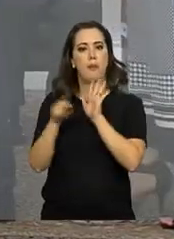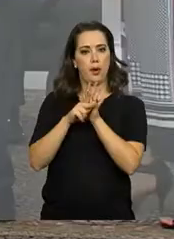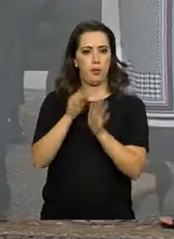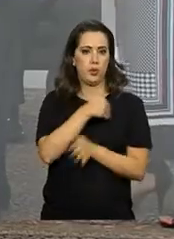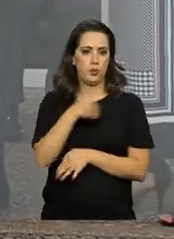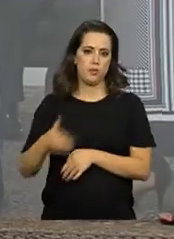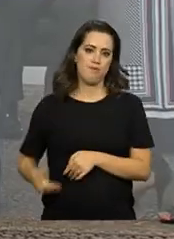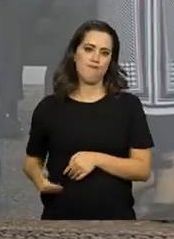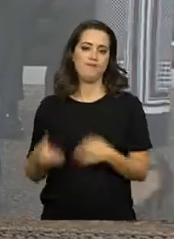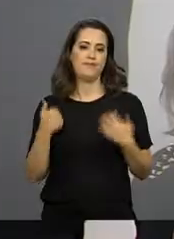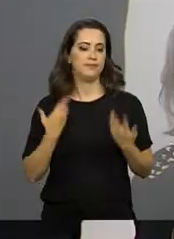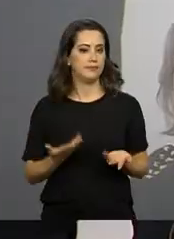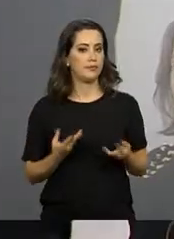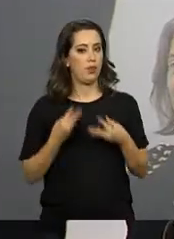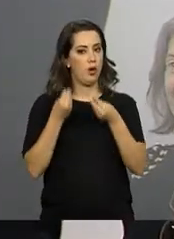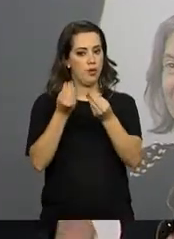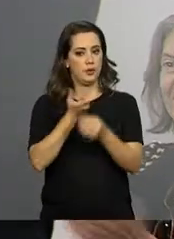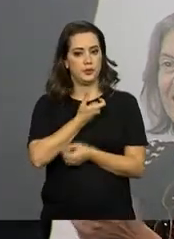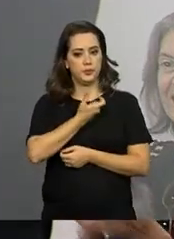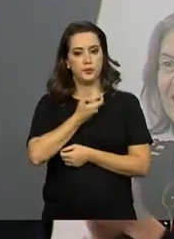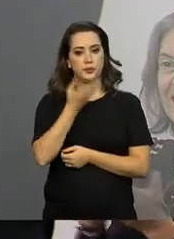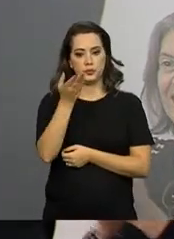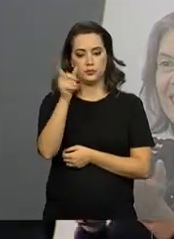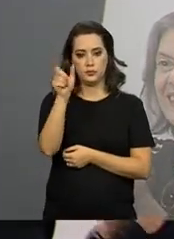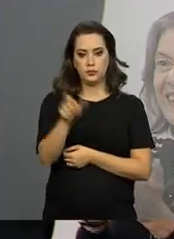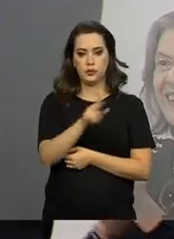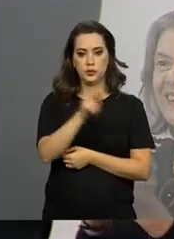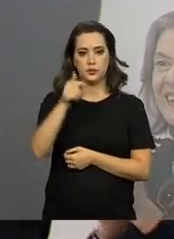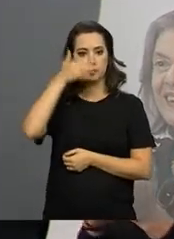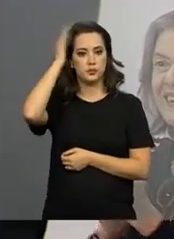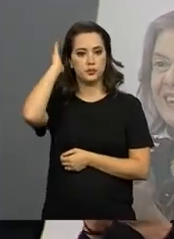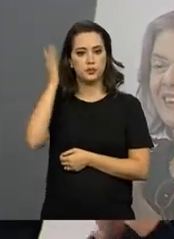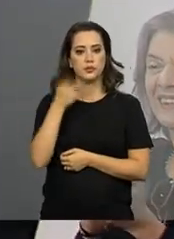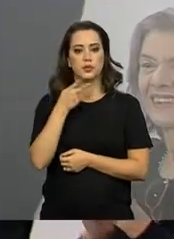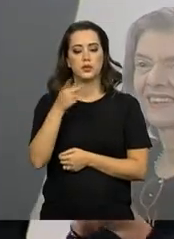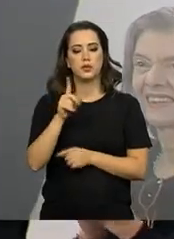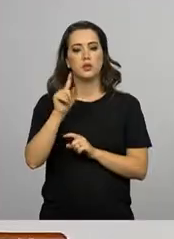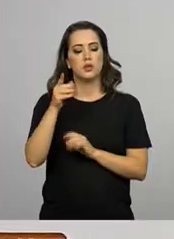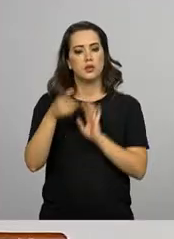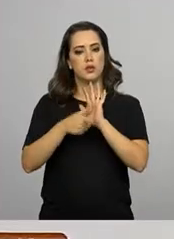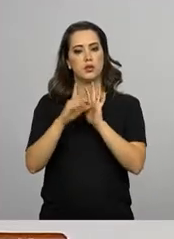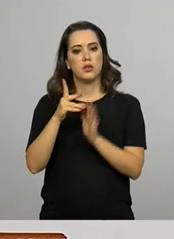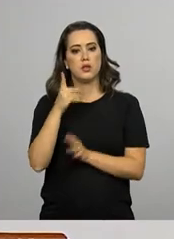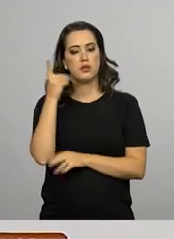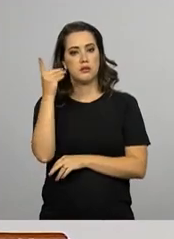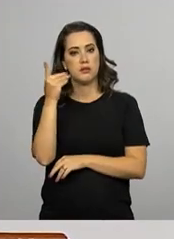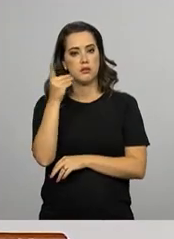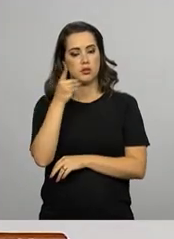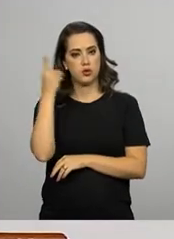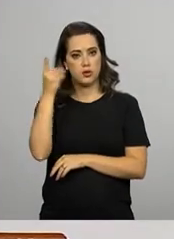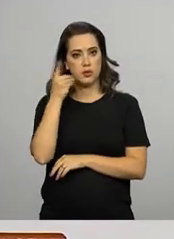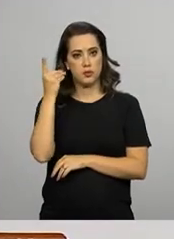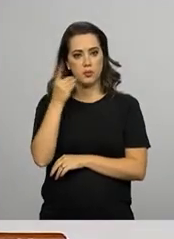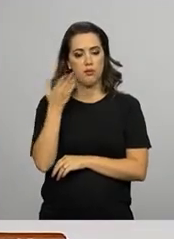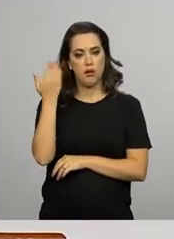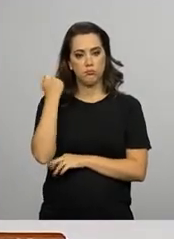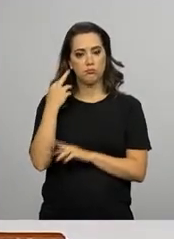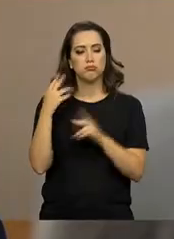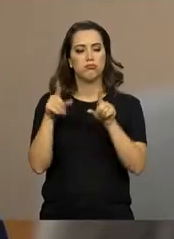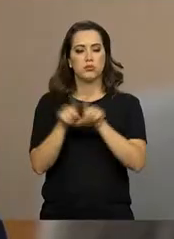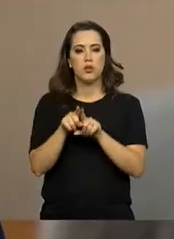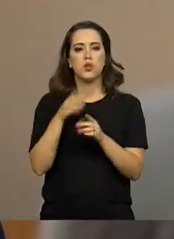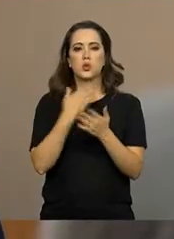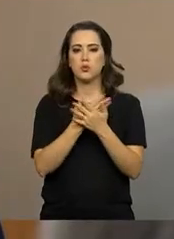a Ordem Nacional do Cruzeiro do Sul ao jurista, o presidente Michel Temer, que foi deputado na Assembleia Constituinte, lembrou que